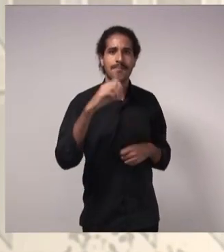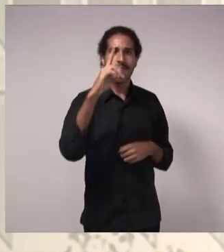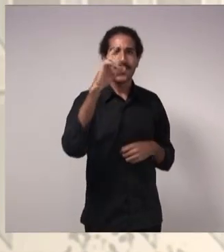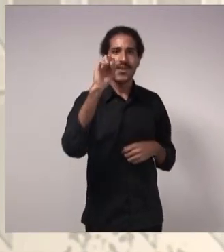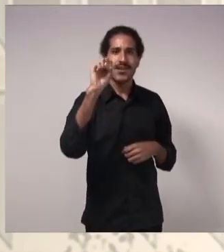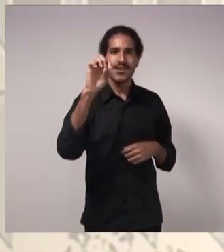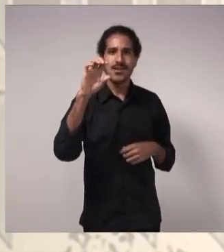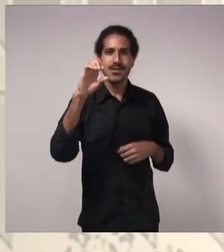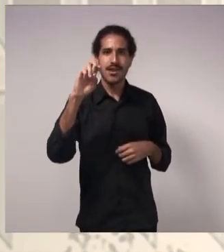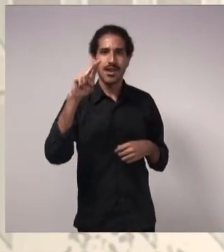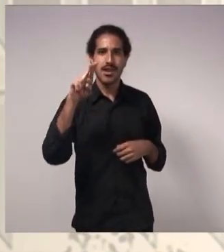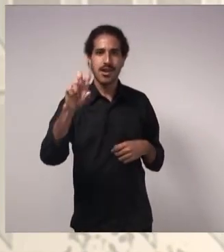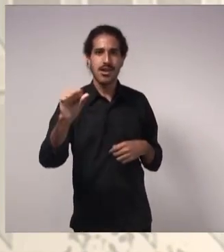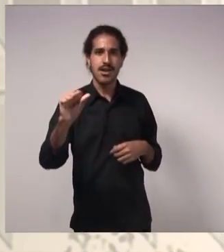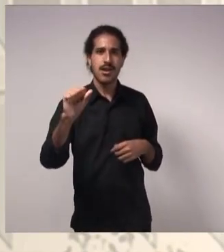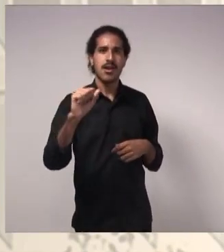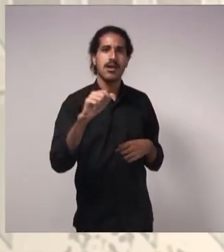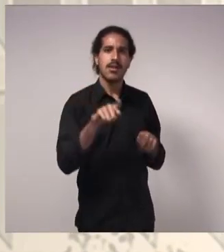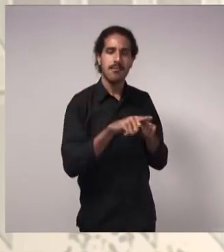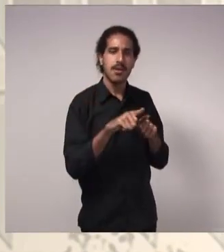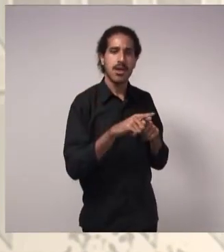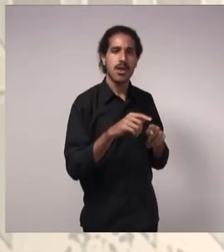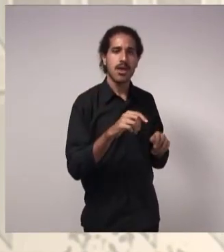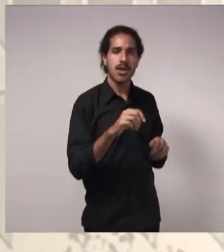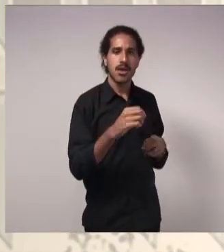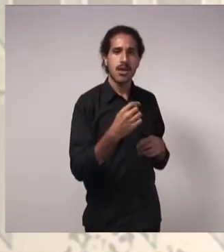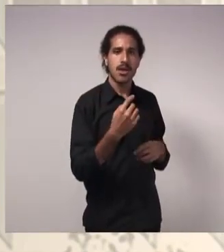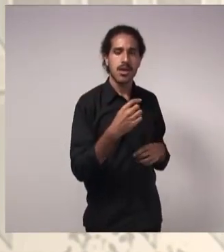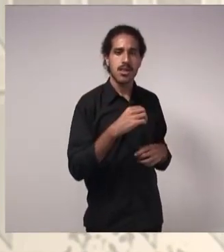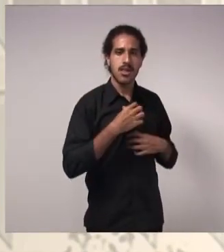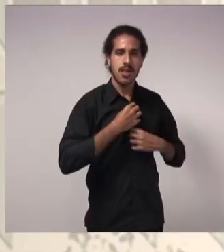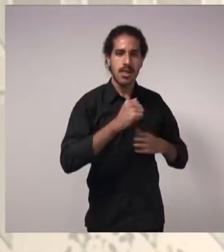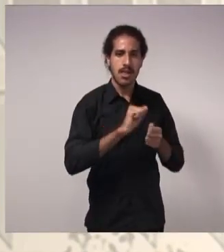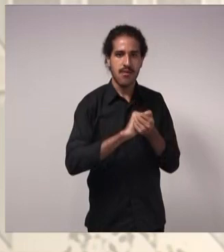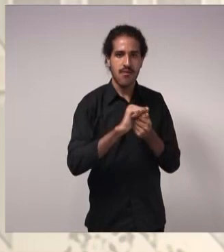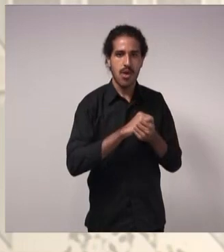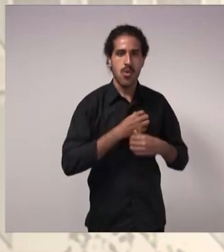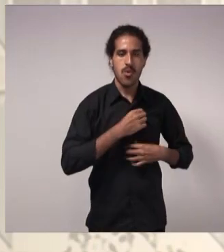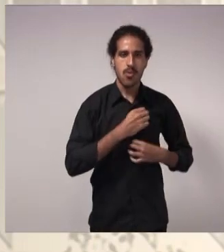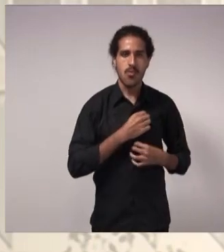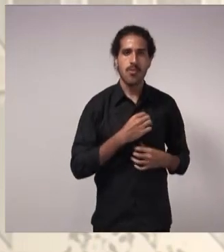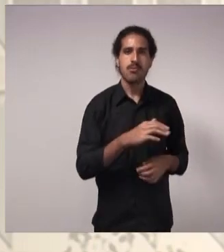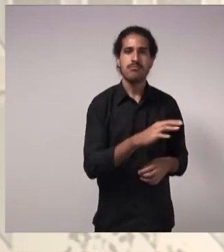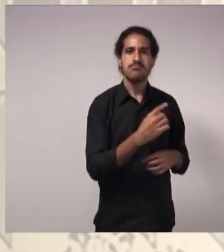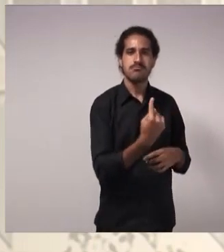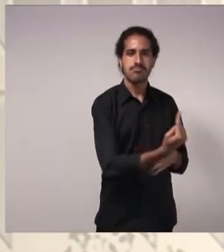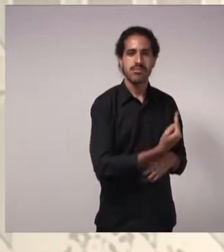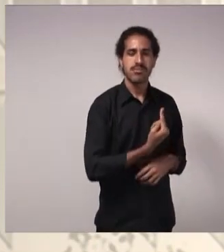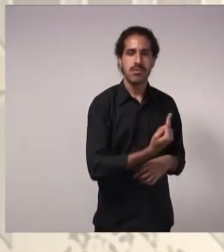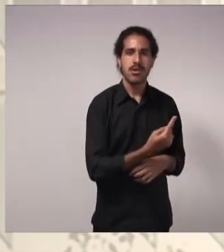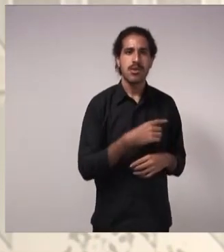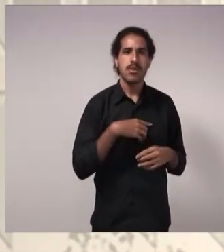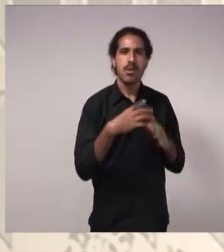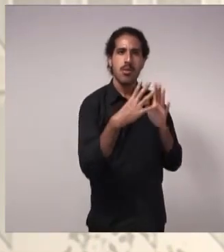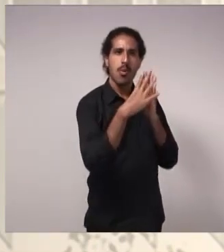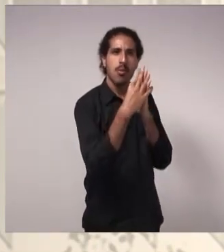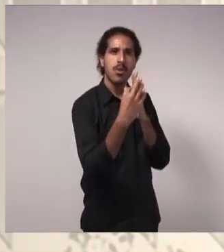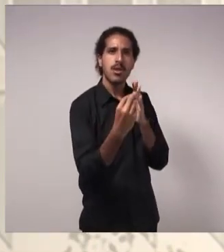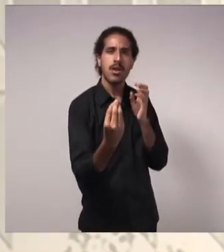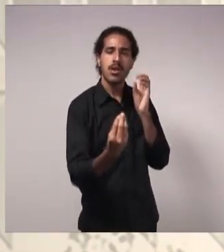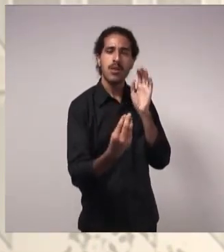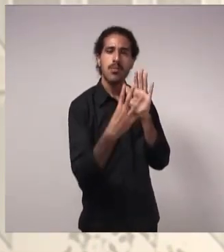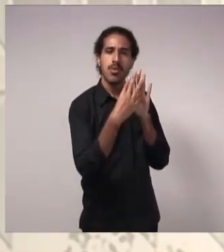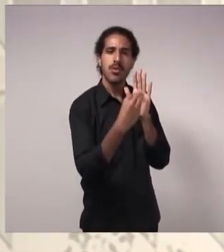roupa. Isso também possibilitou a geração de um modelo de previsão de